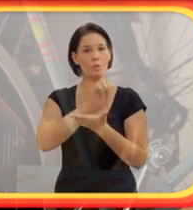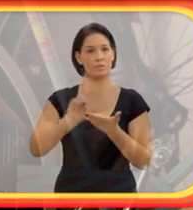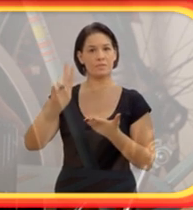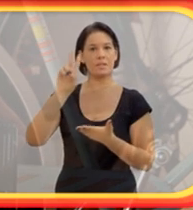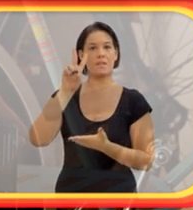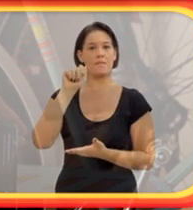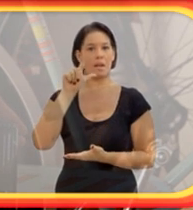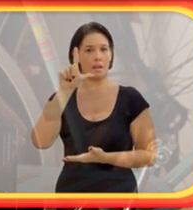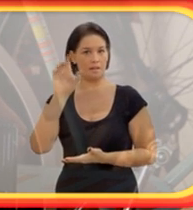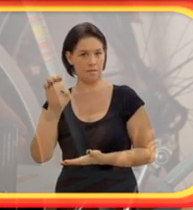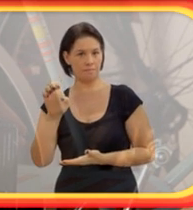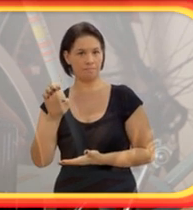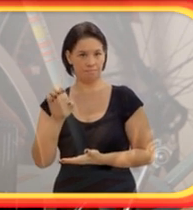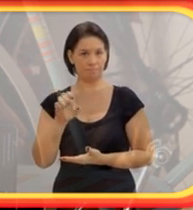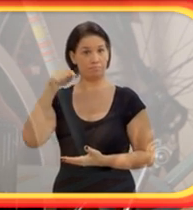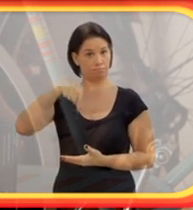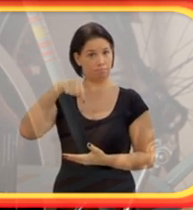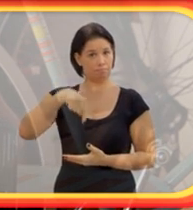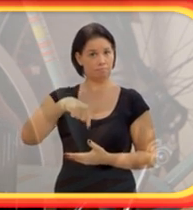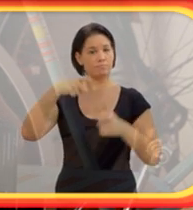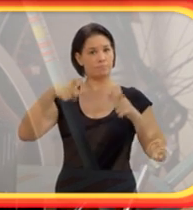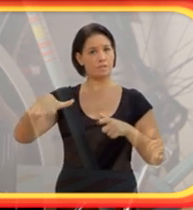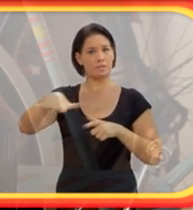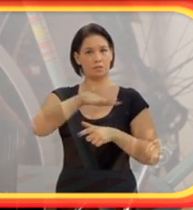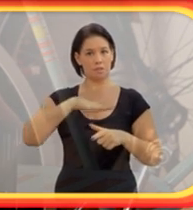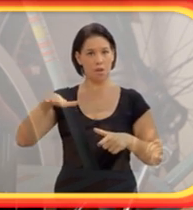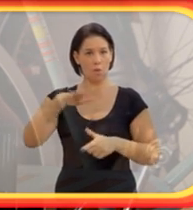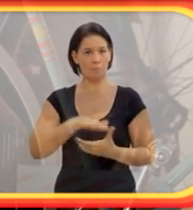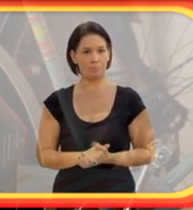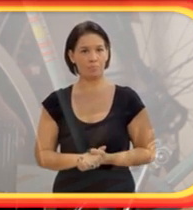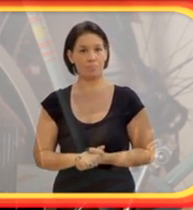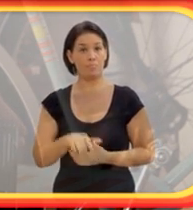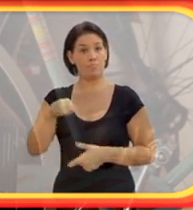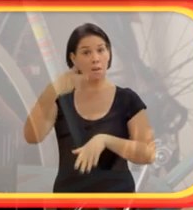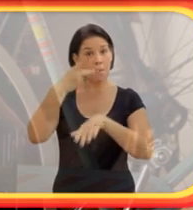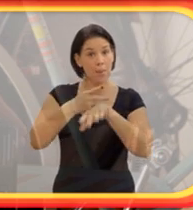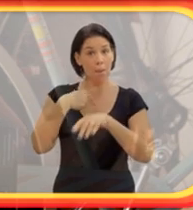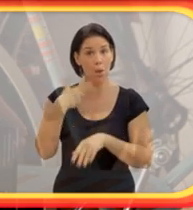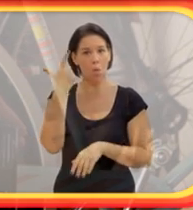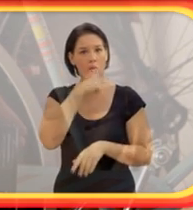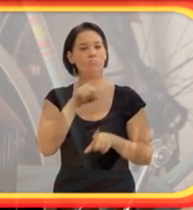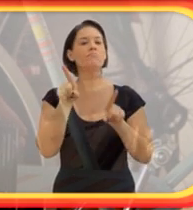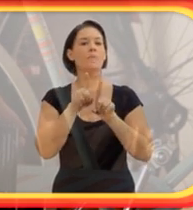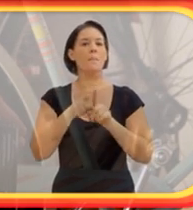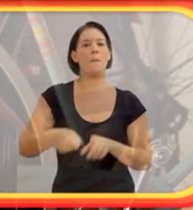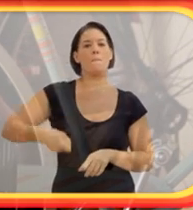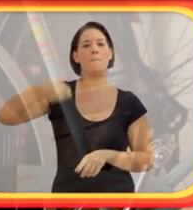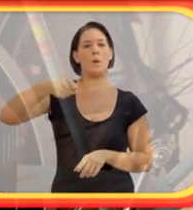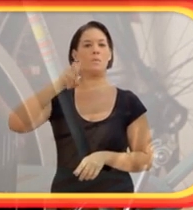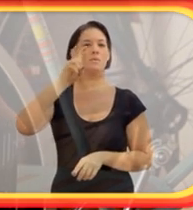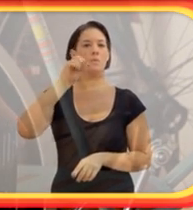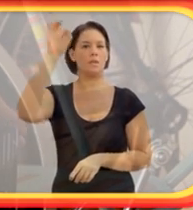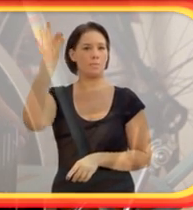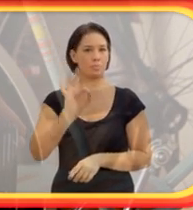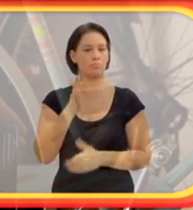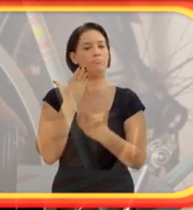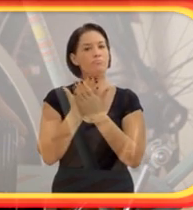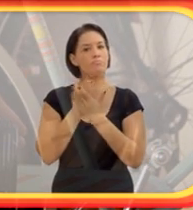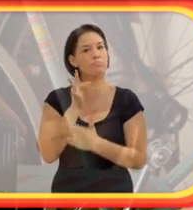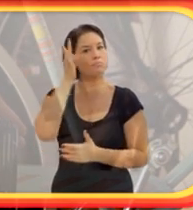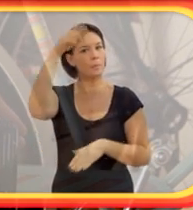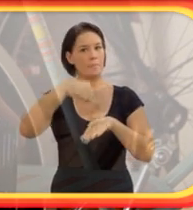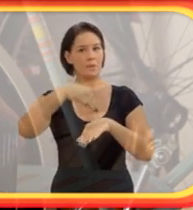de ser contemplado com o prêmio de mérito estudantil da Univale, da Universidade Nossa, aqui da nossa região. Nesse